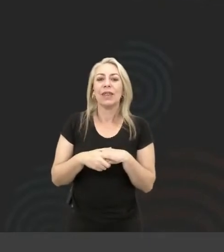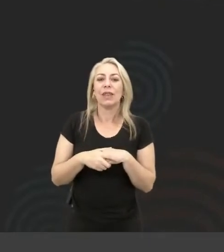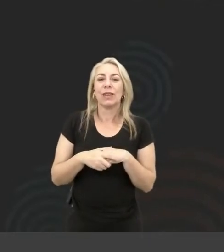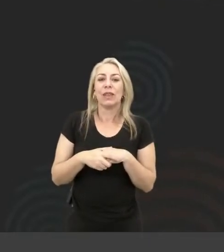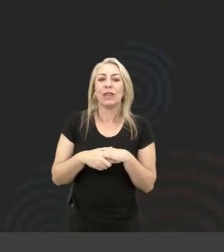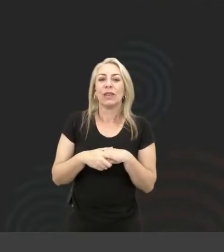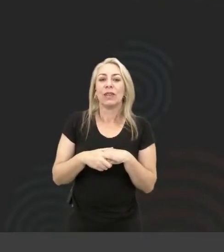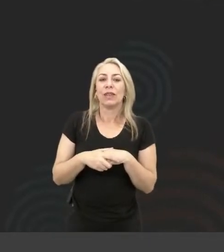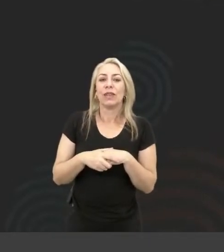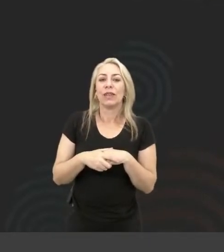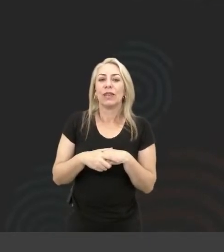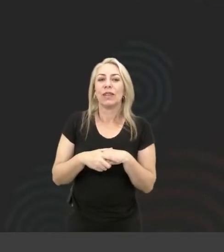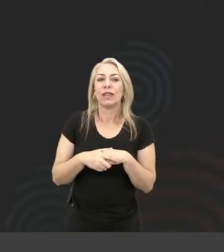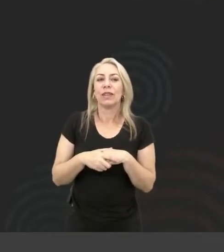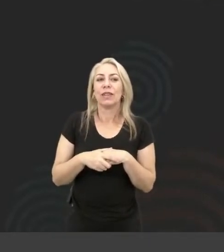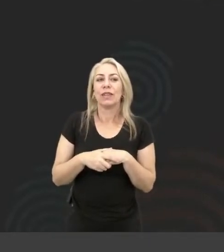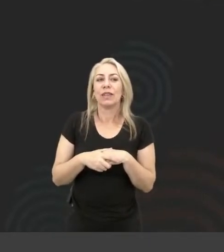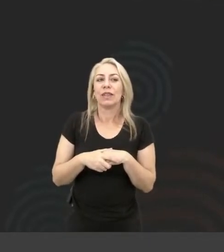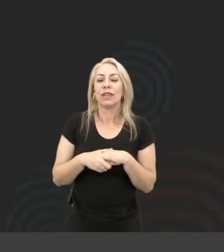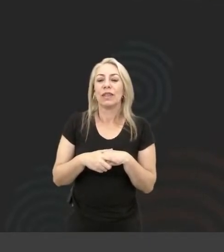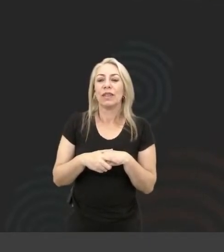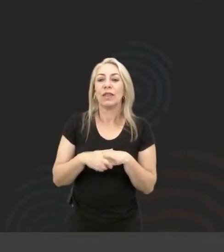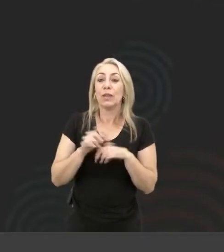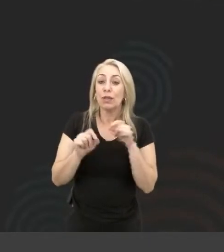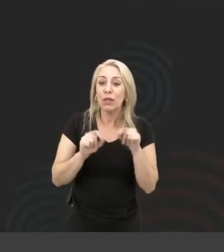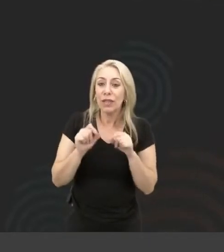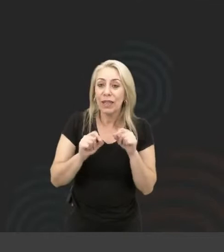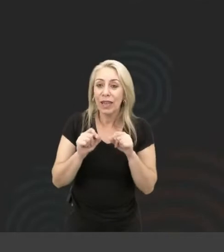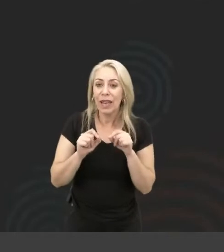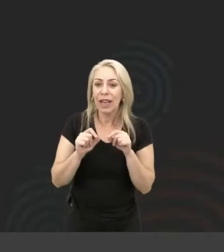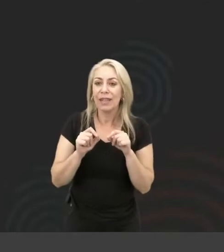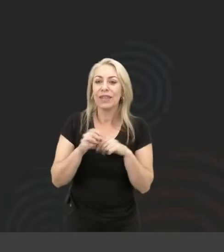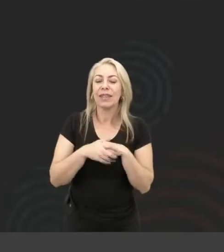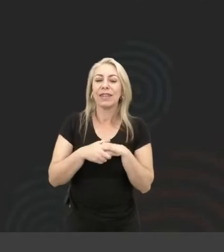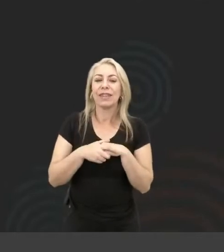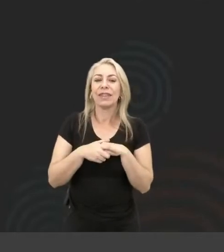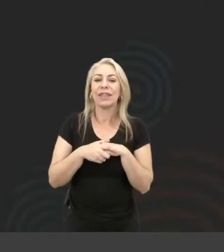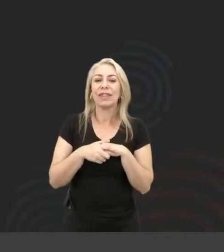Assim, o lance do,